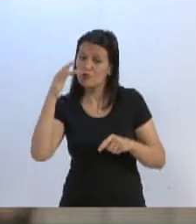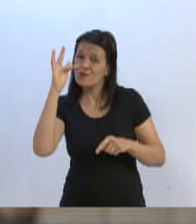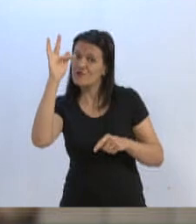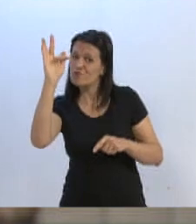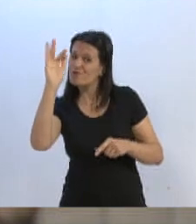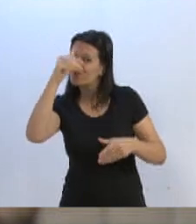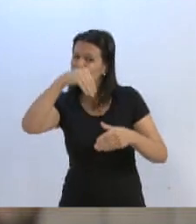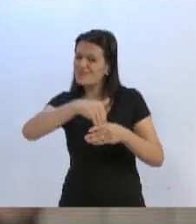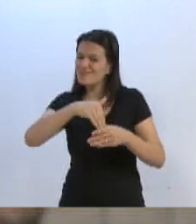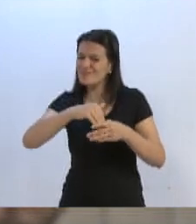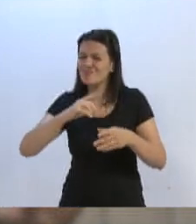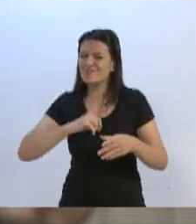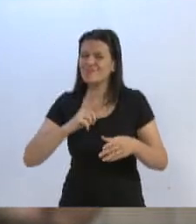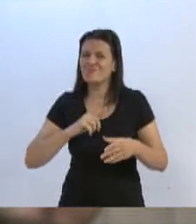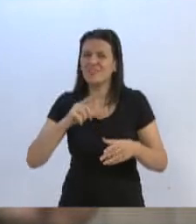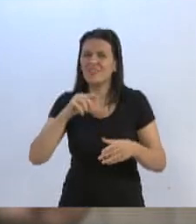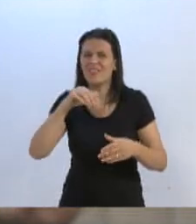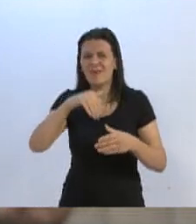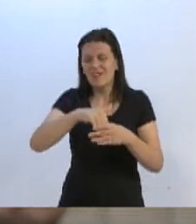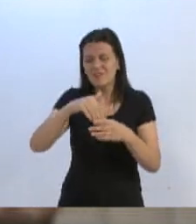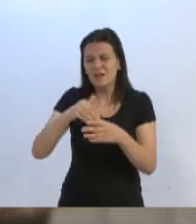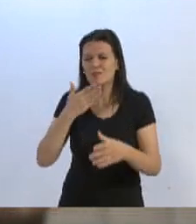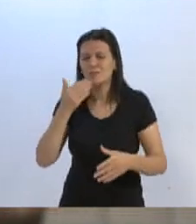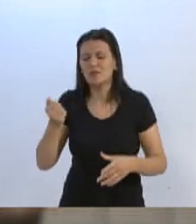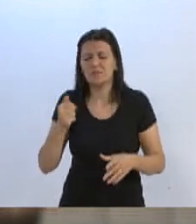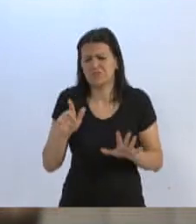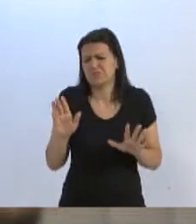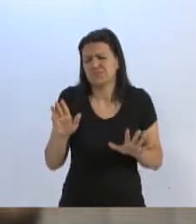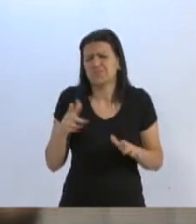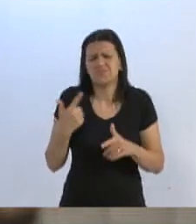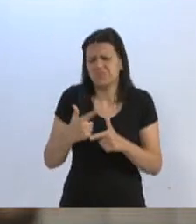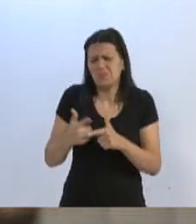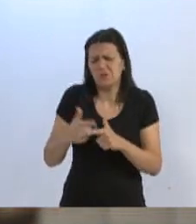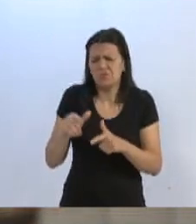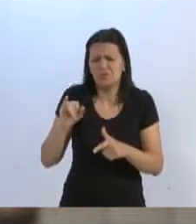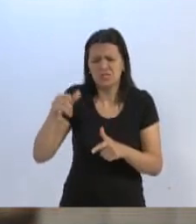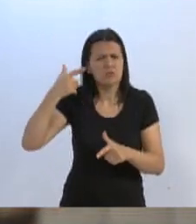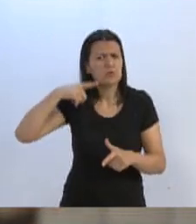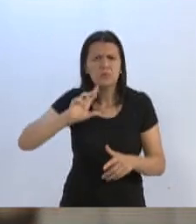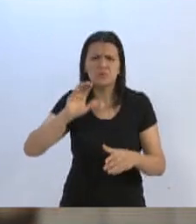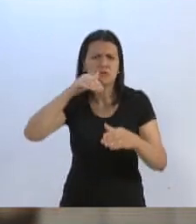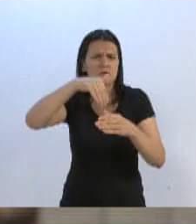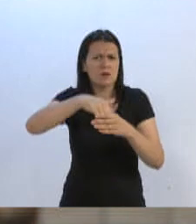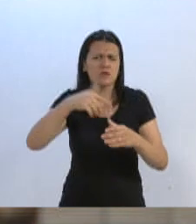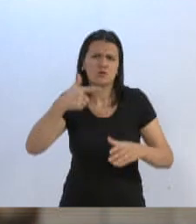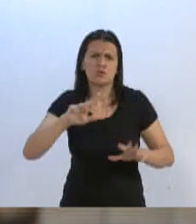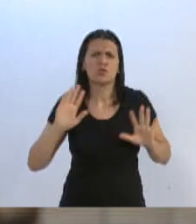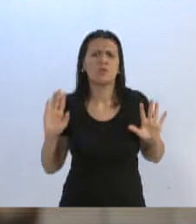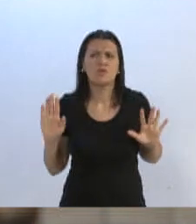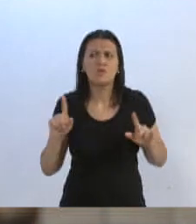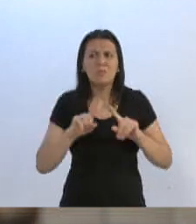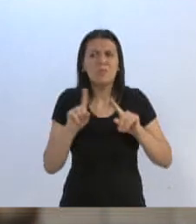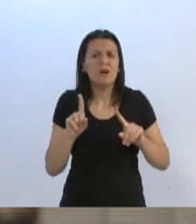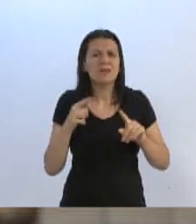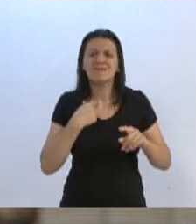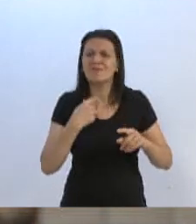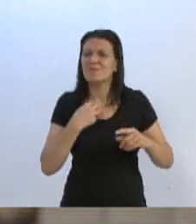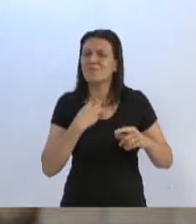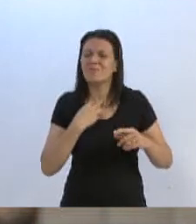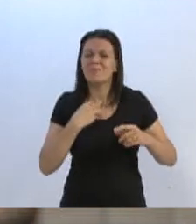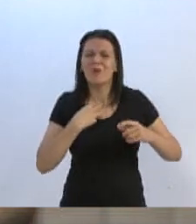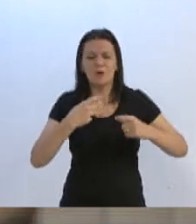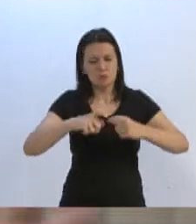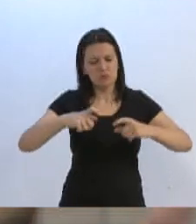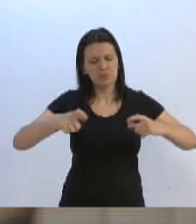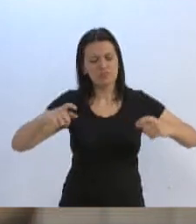candidatos aí mais fortes. Eu disse, olha, se não retornar não tem problema, mas a minha convicção é que nós não devemos aumentar o número de